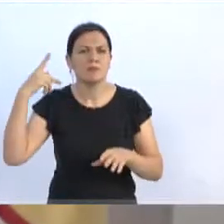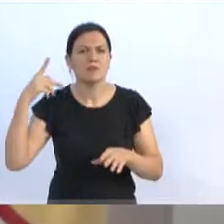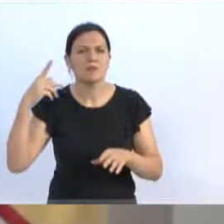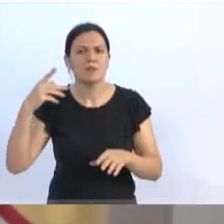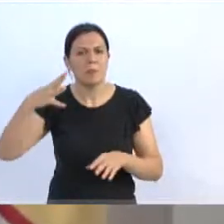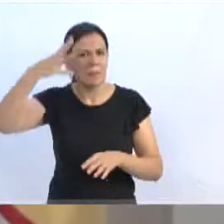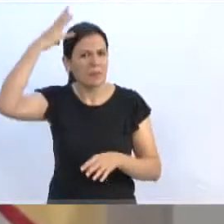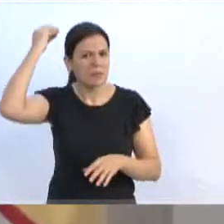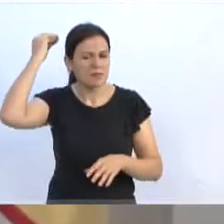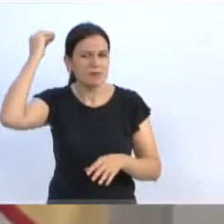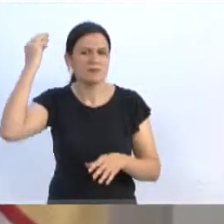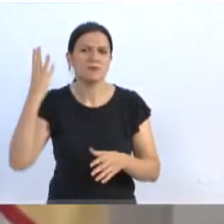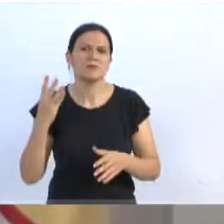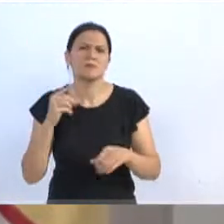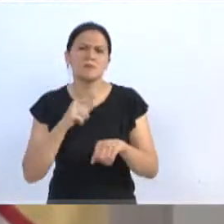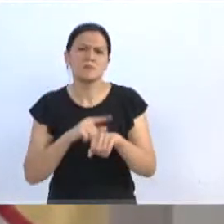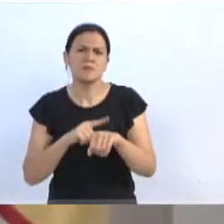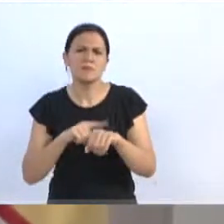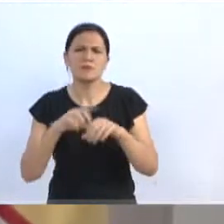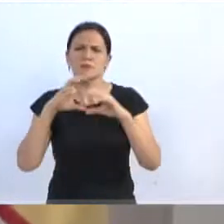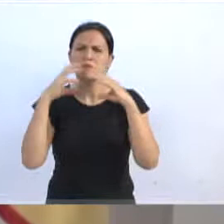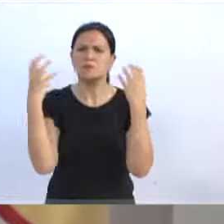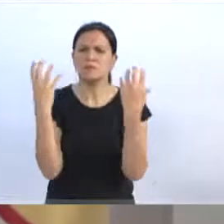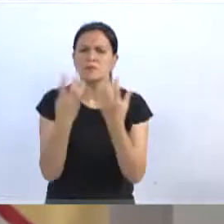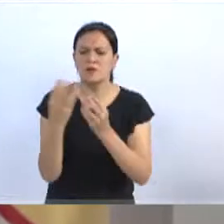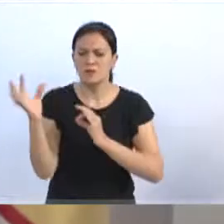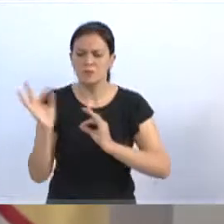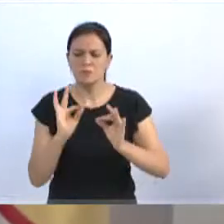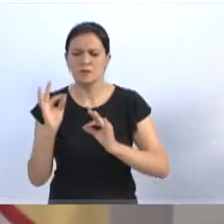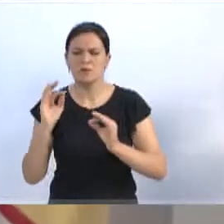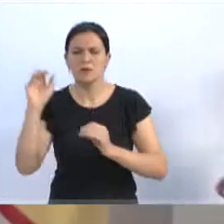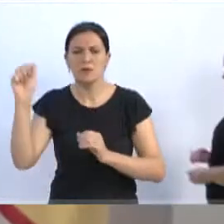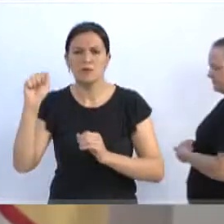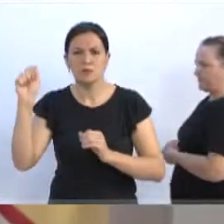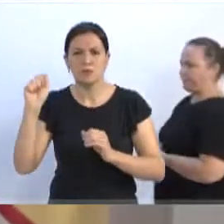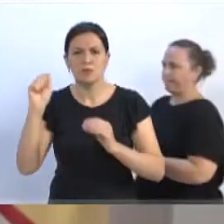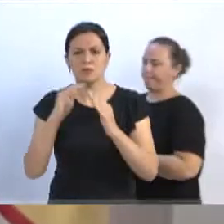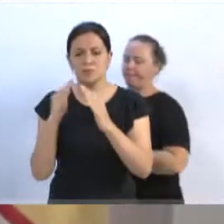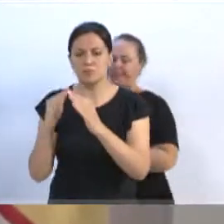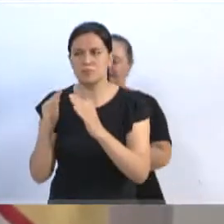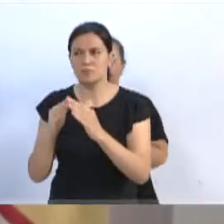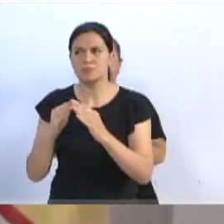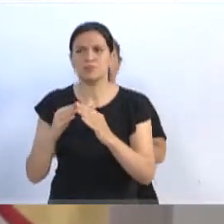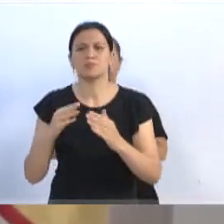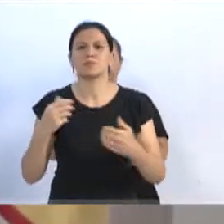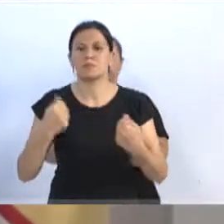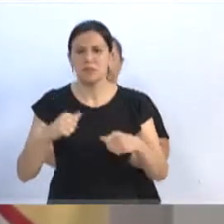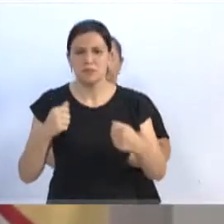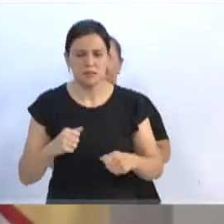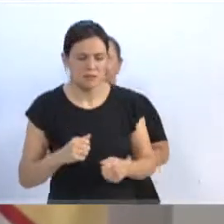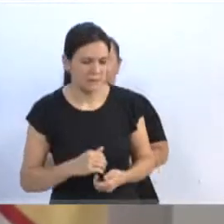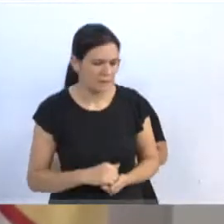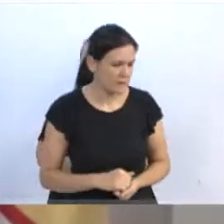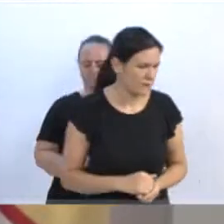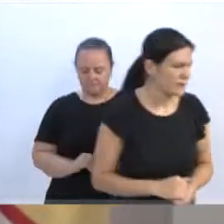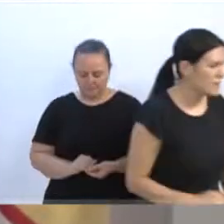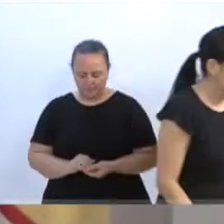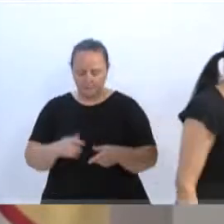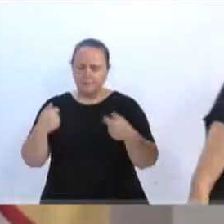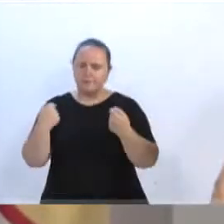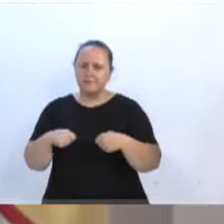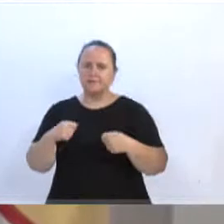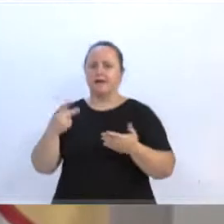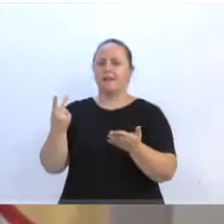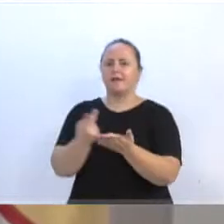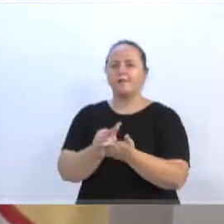Matias, no momento em a comunidade se organiza, e as associações, para poderem terem vida, muitas vezes precisam estar fazendo esses eventos para poder